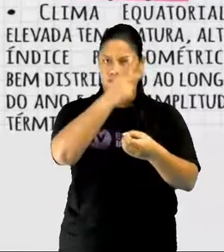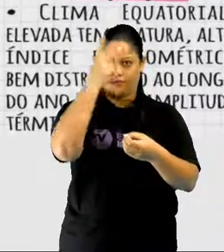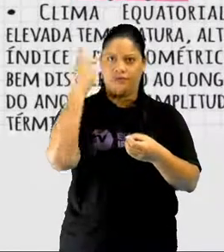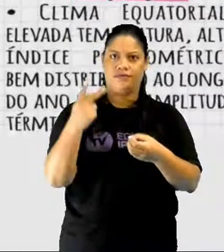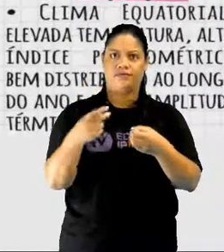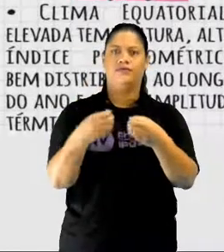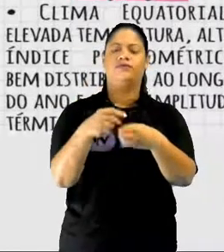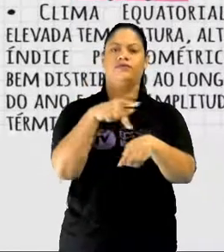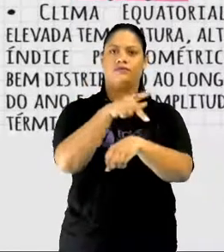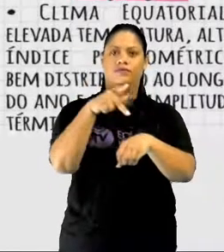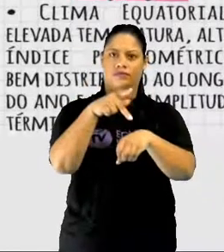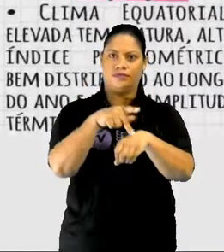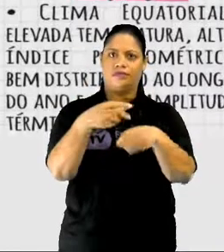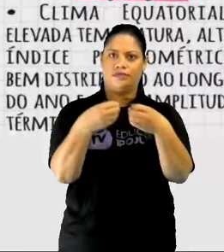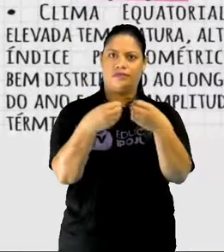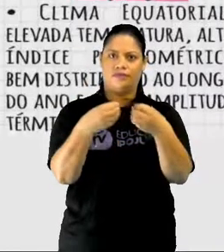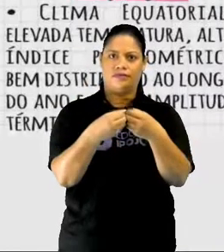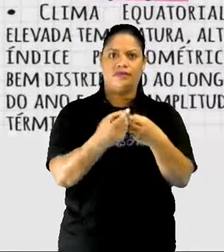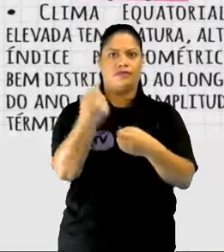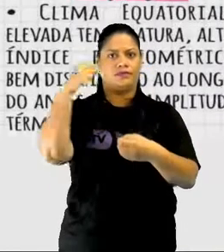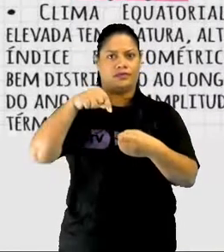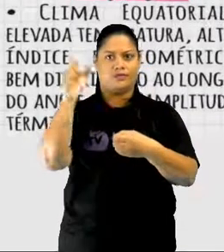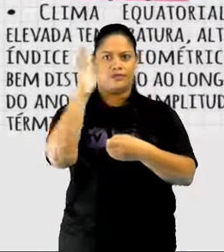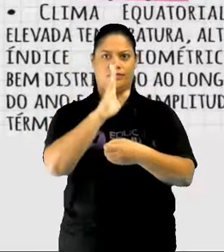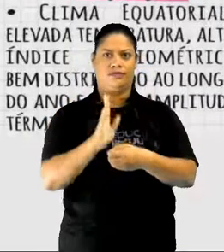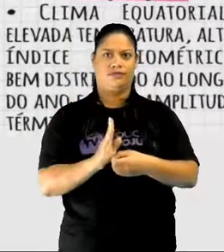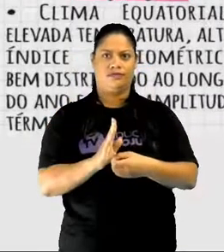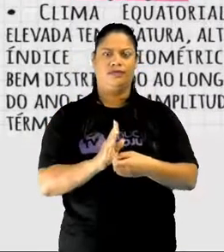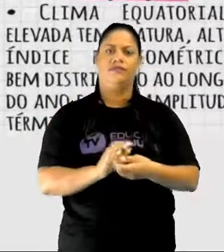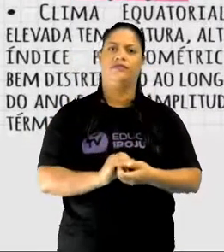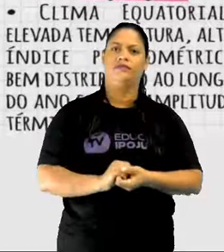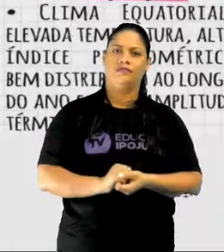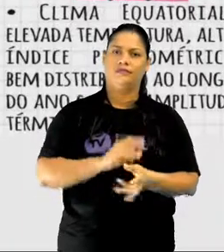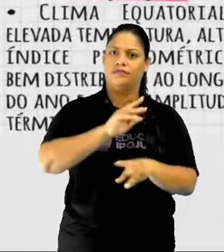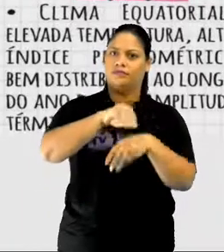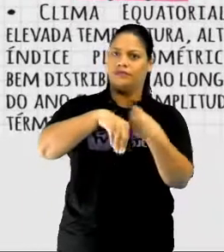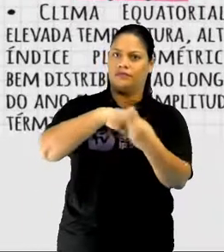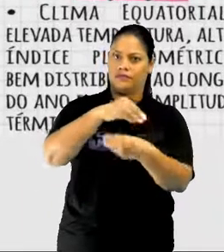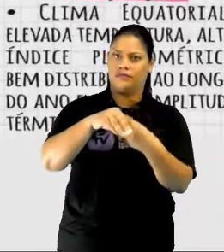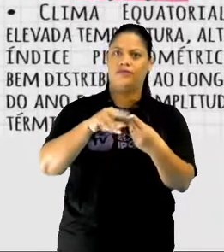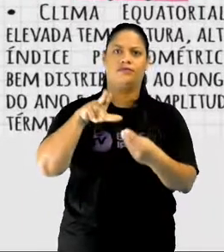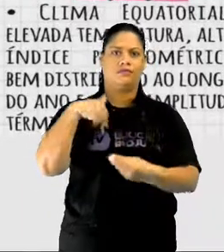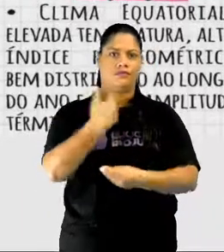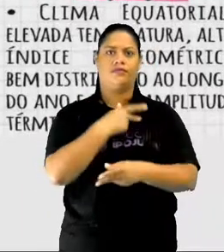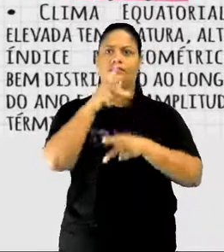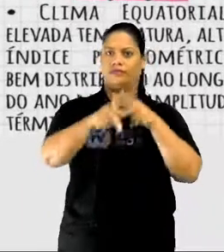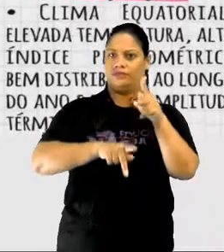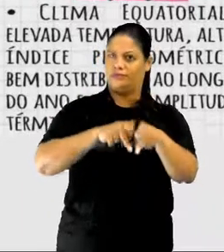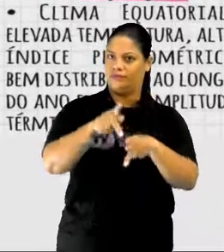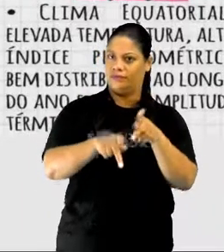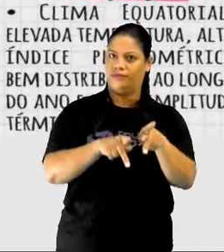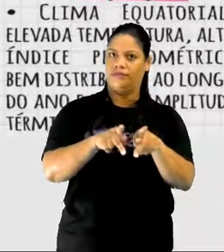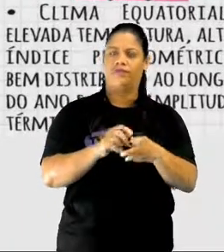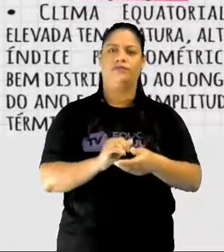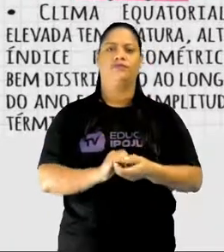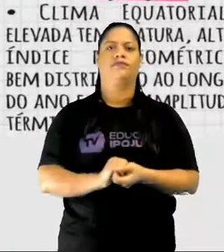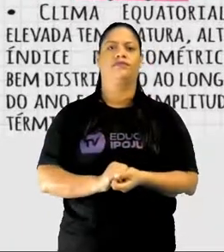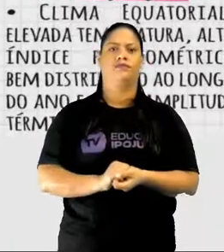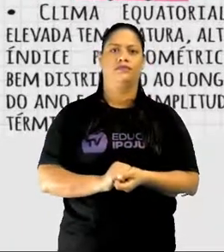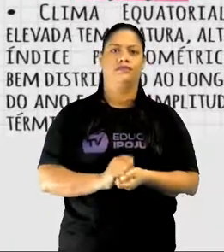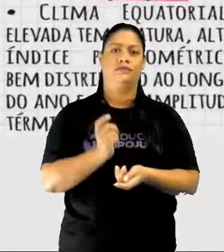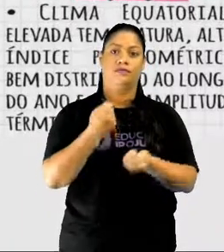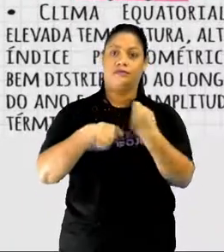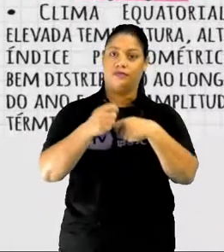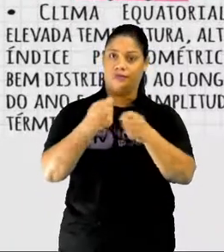desses países para cá, para a gente, para se misturar um pouco com a nossa população. Com relação à